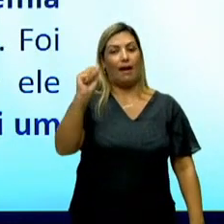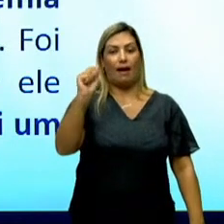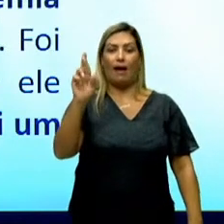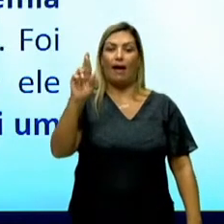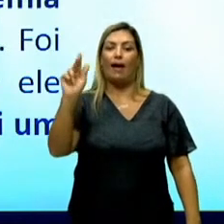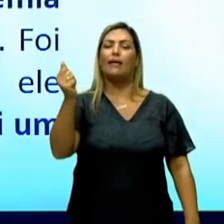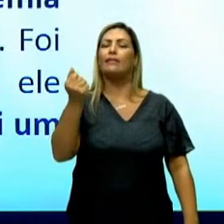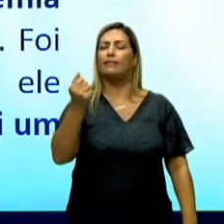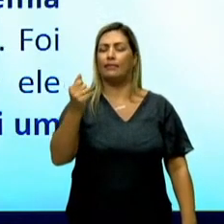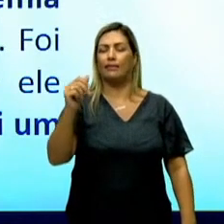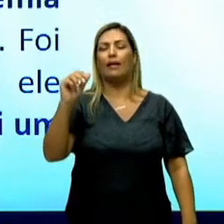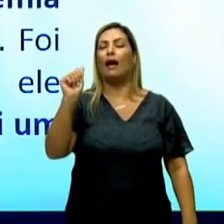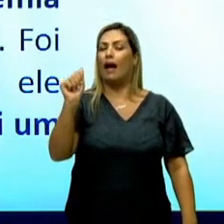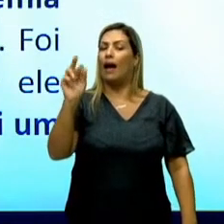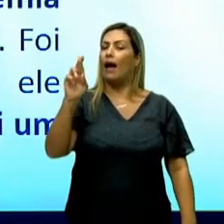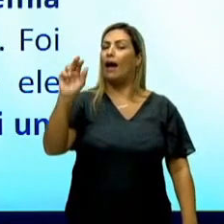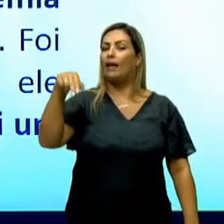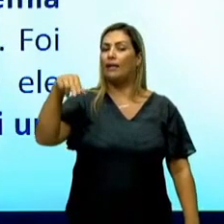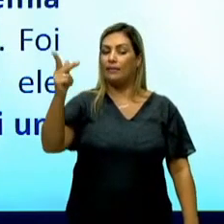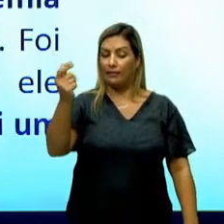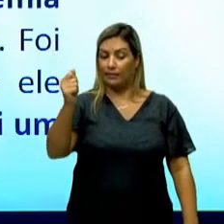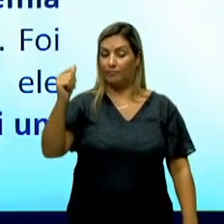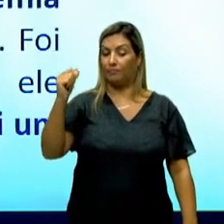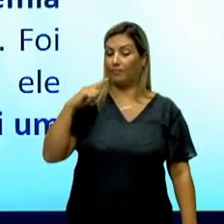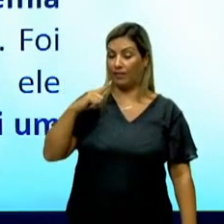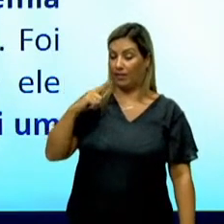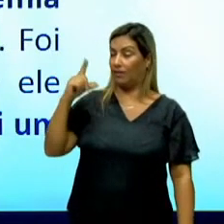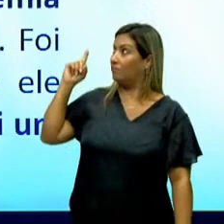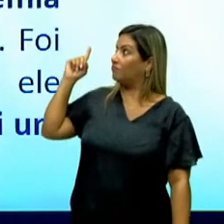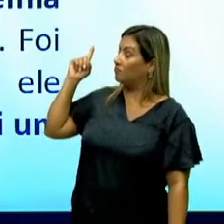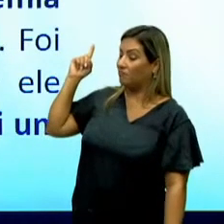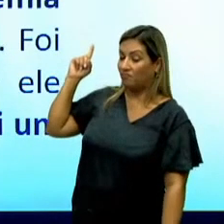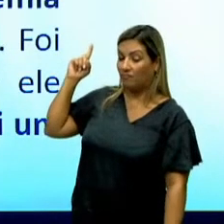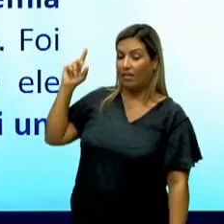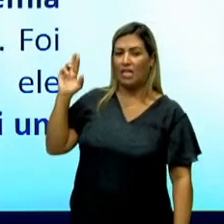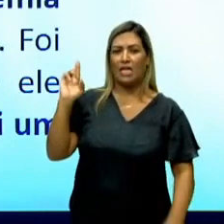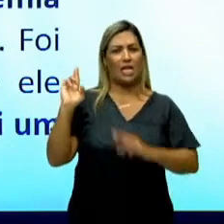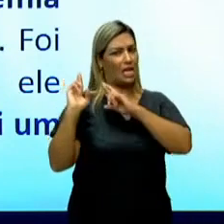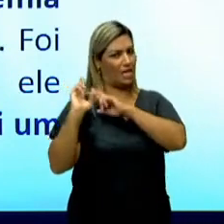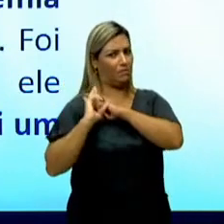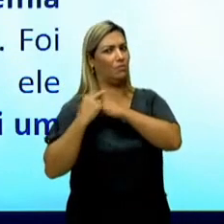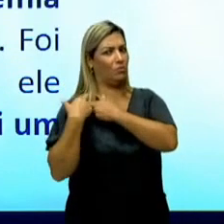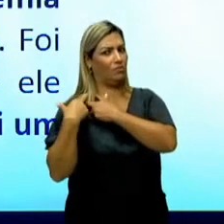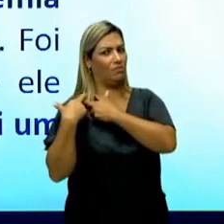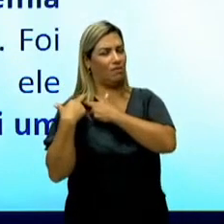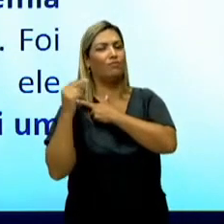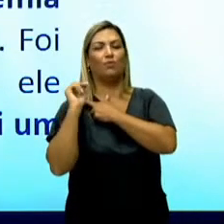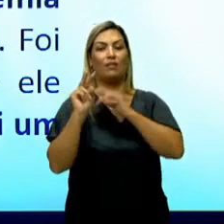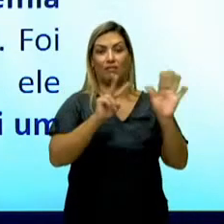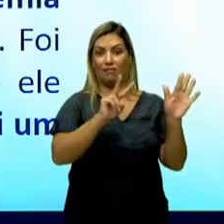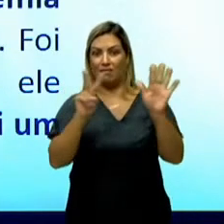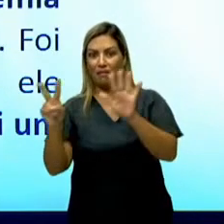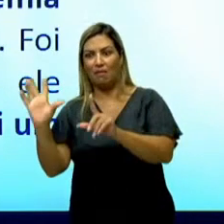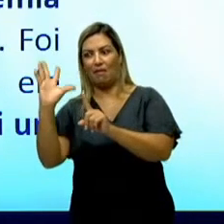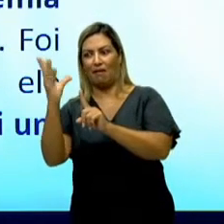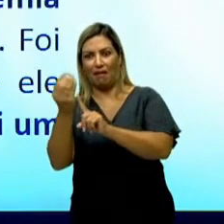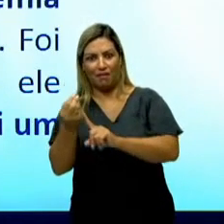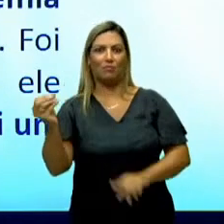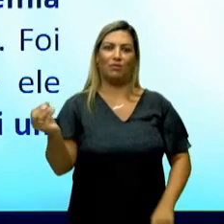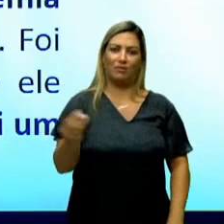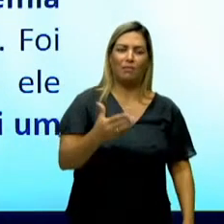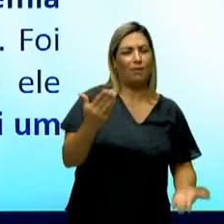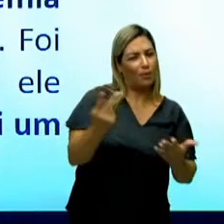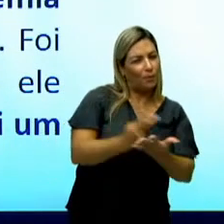mais ou menos, vamos dizer, o maior responsável pela Semana de Arte Moderna, que vai acontecer em 1922.